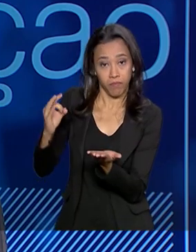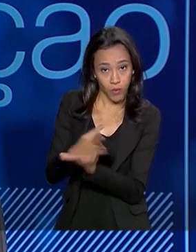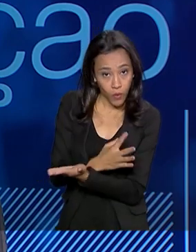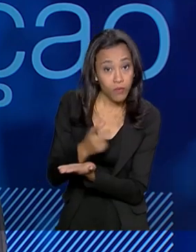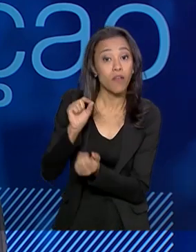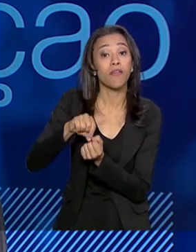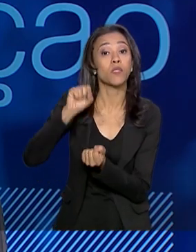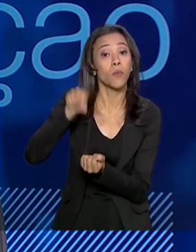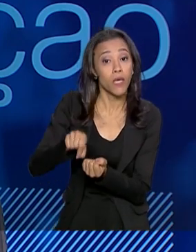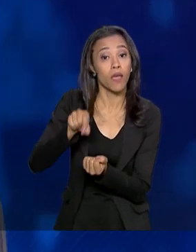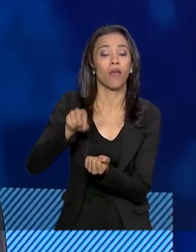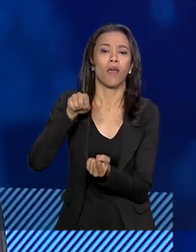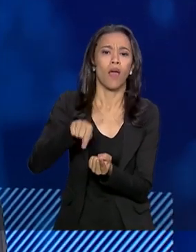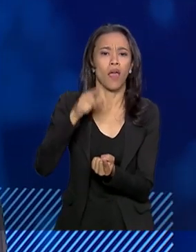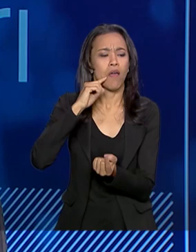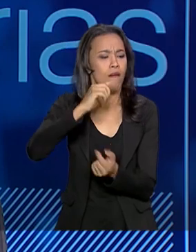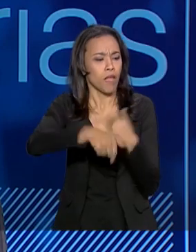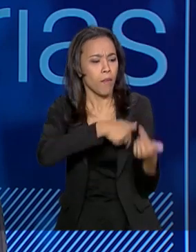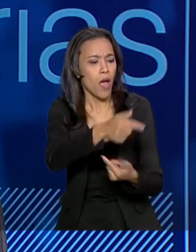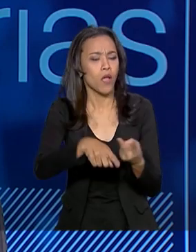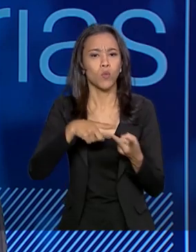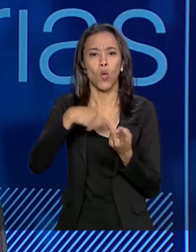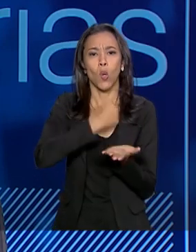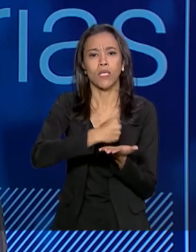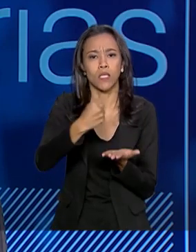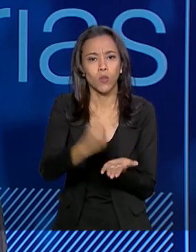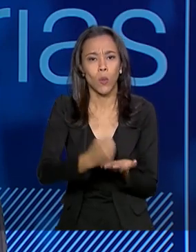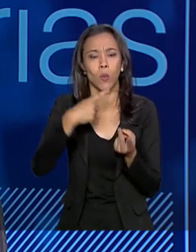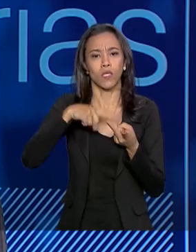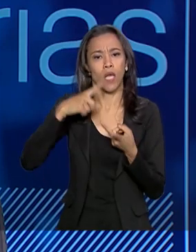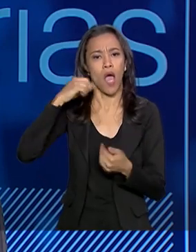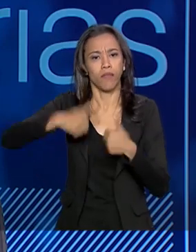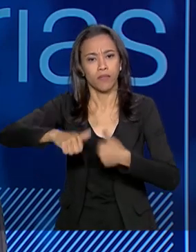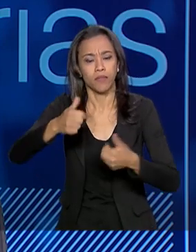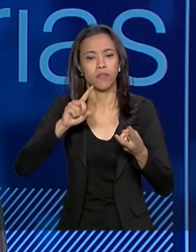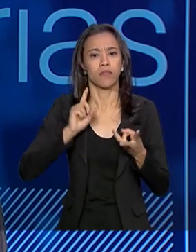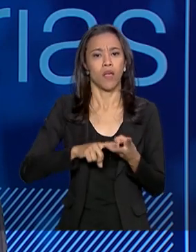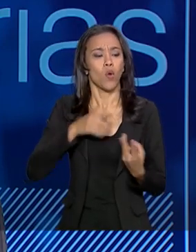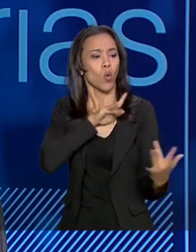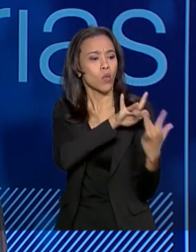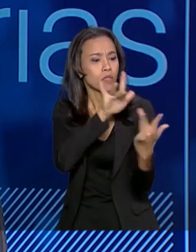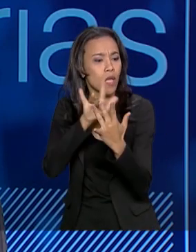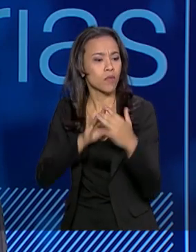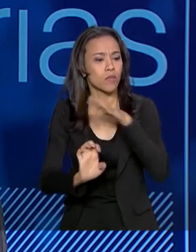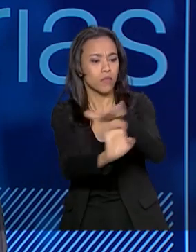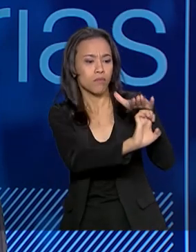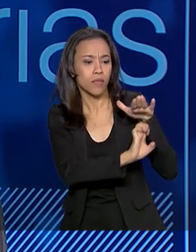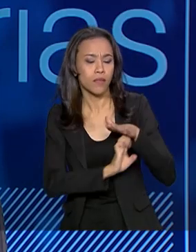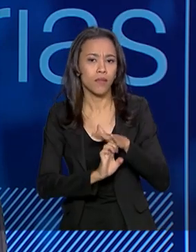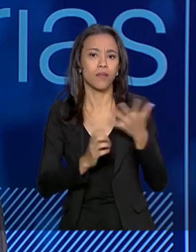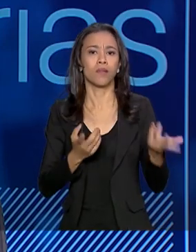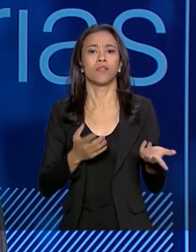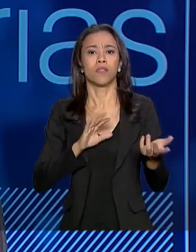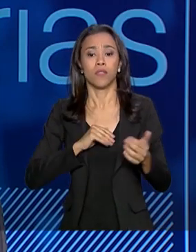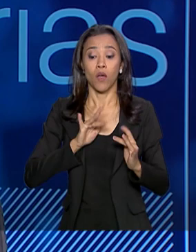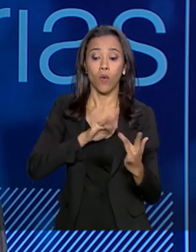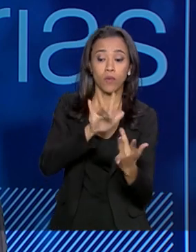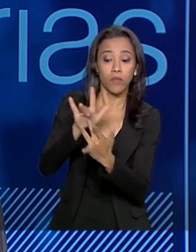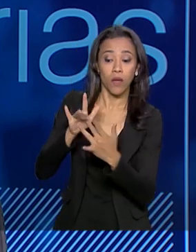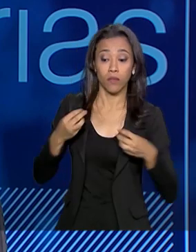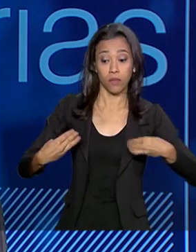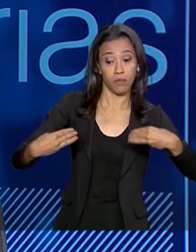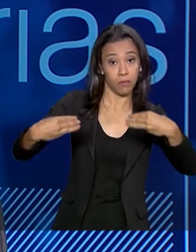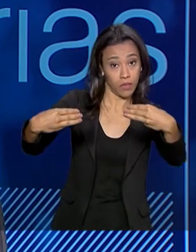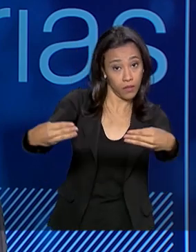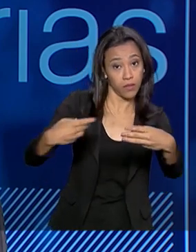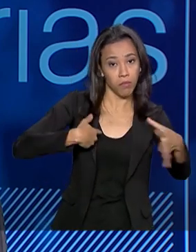seguinte? Ou seja, todos os trabalhos que têm que ser feitos, as contratações dos estudos, o diálogo com o mercado, o diálogo com os ministérios para ter